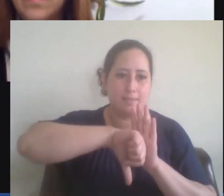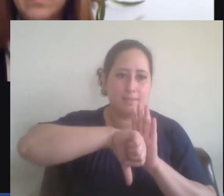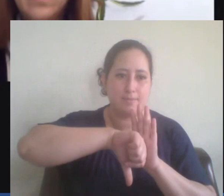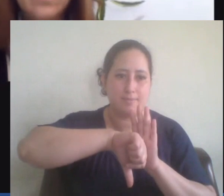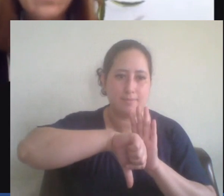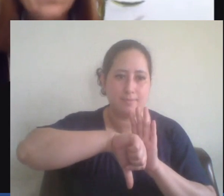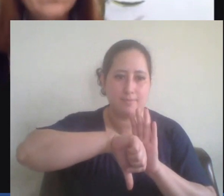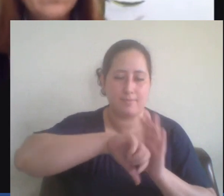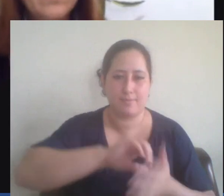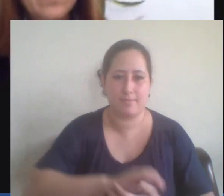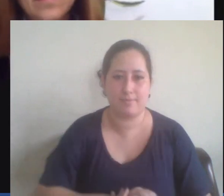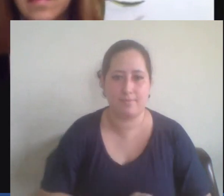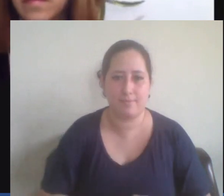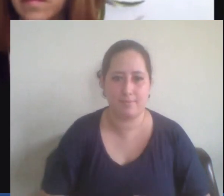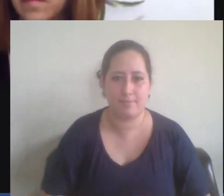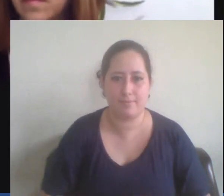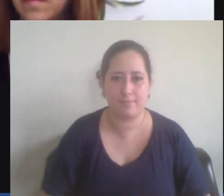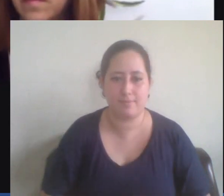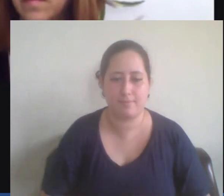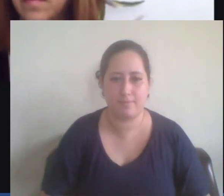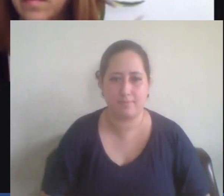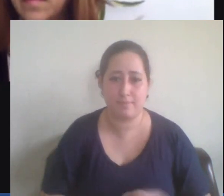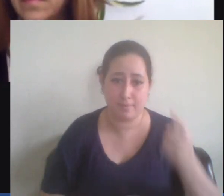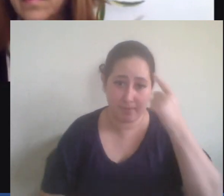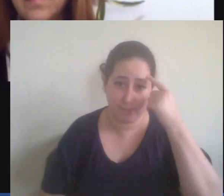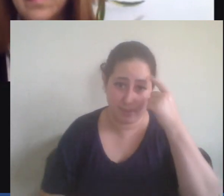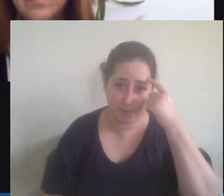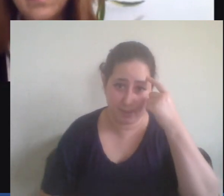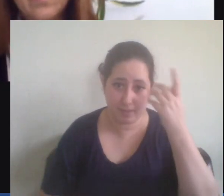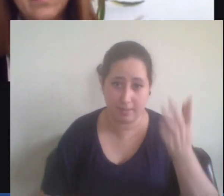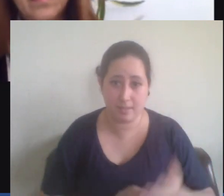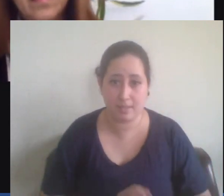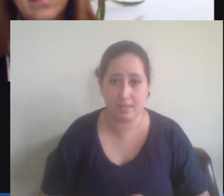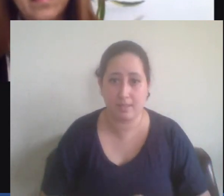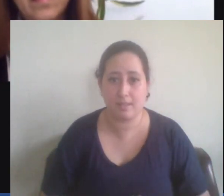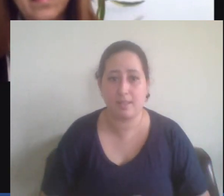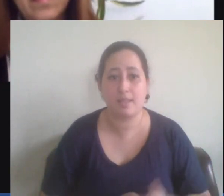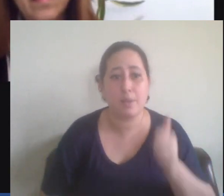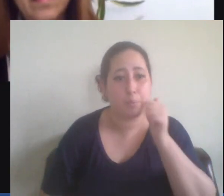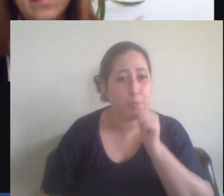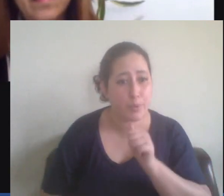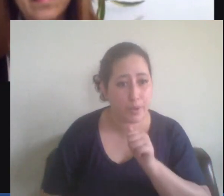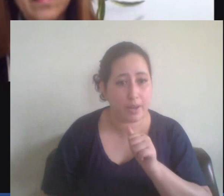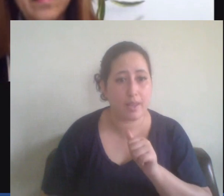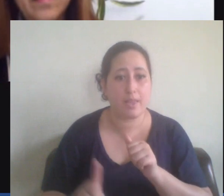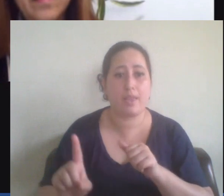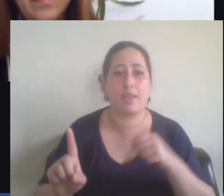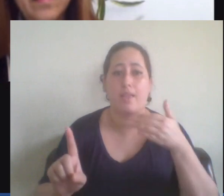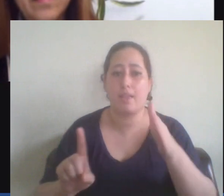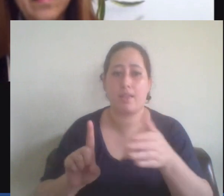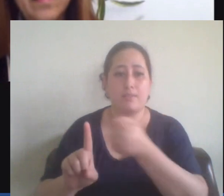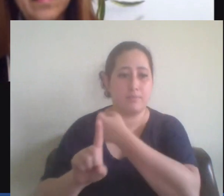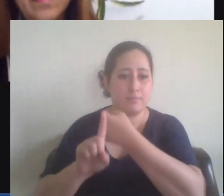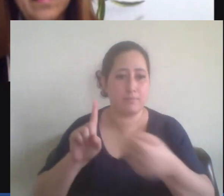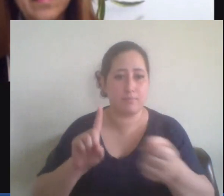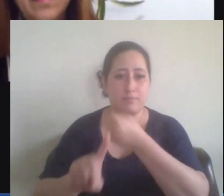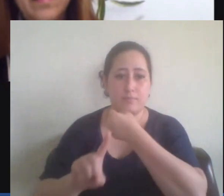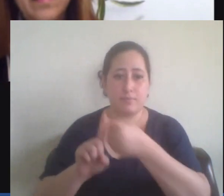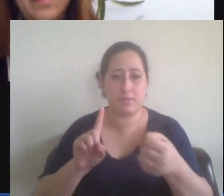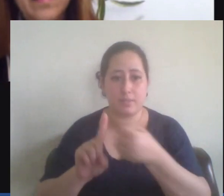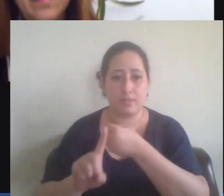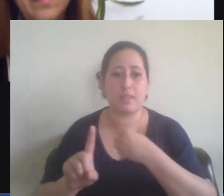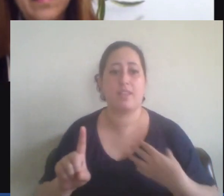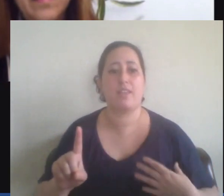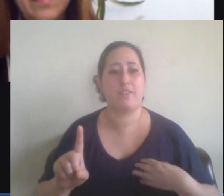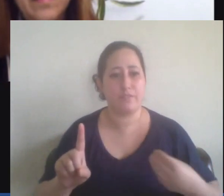a ideia de que a agressão a sua esposa a filha faz parte da educação ou